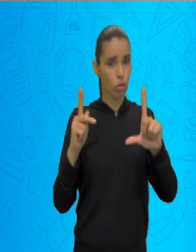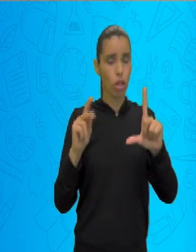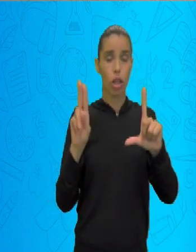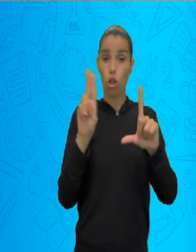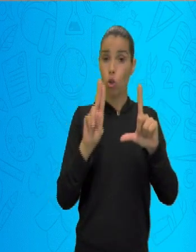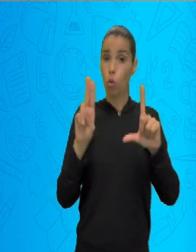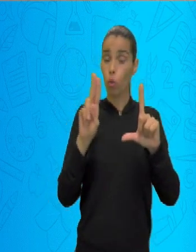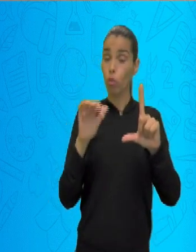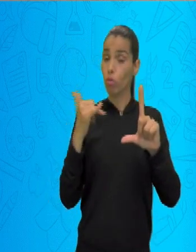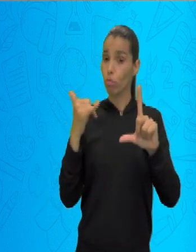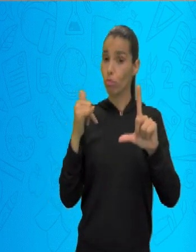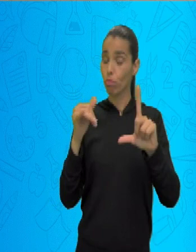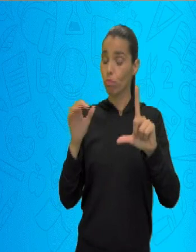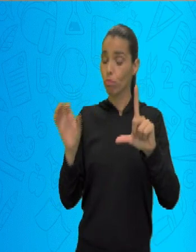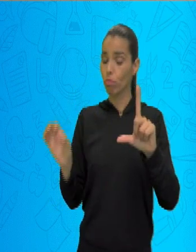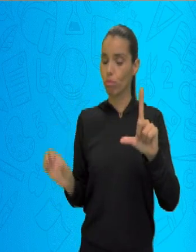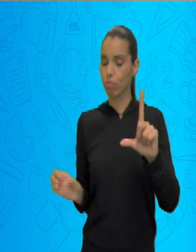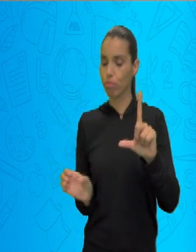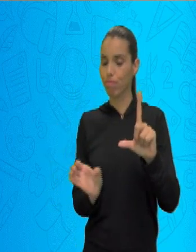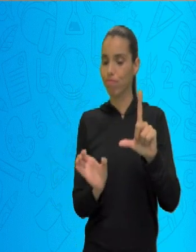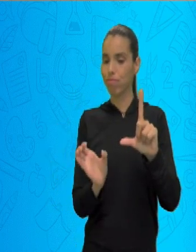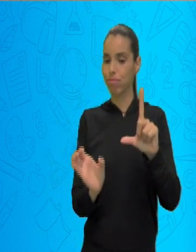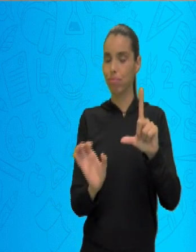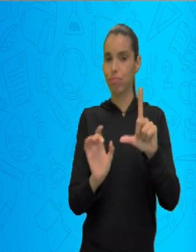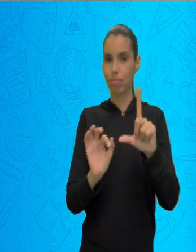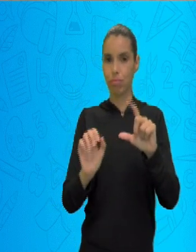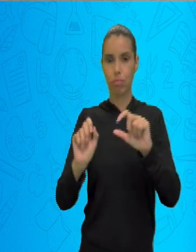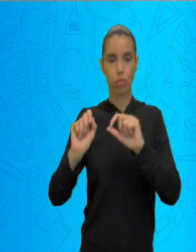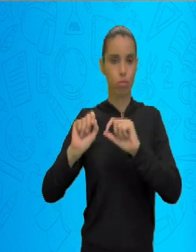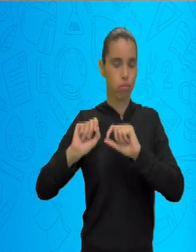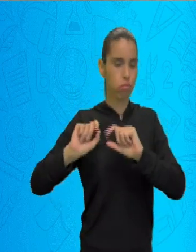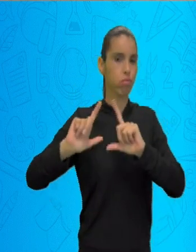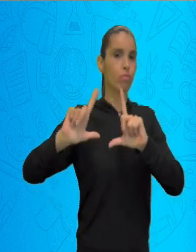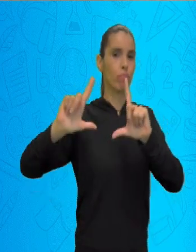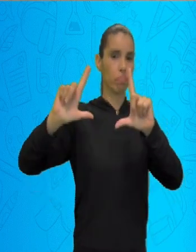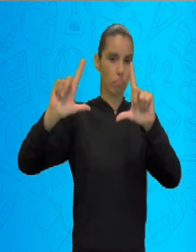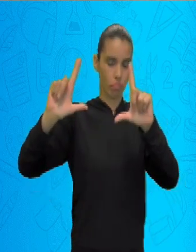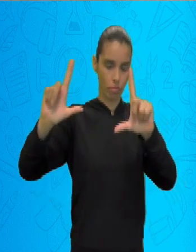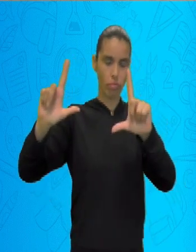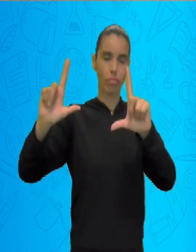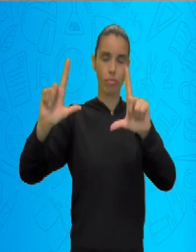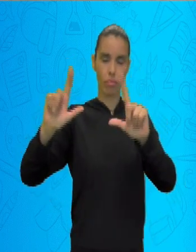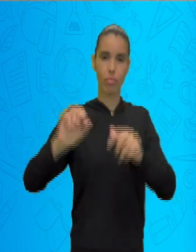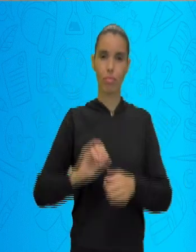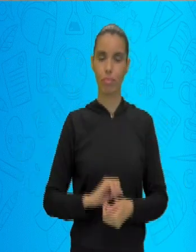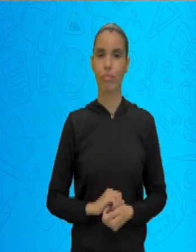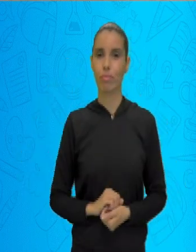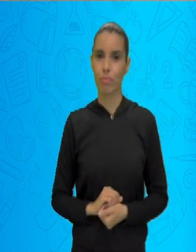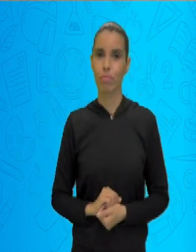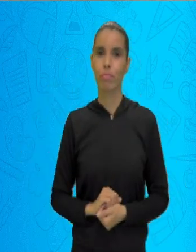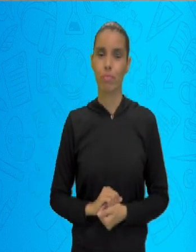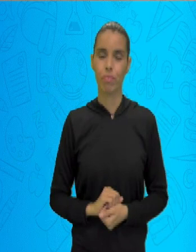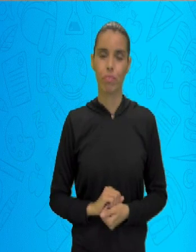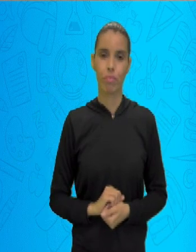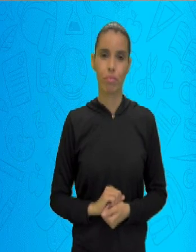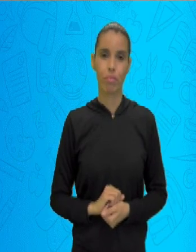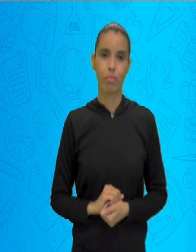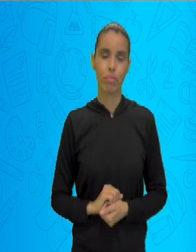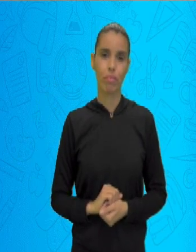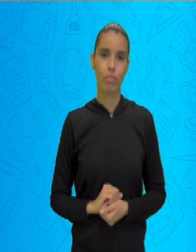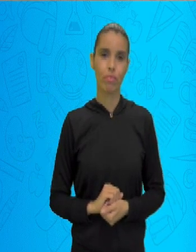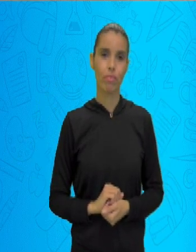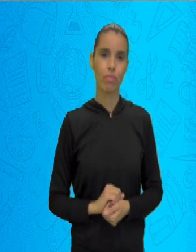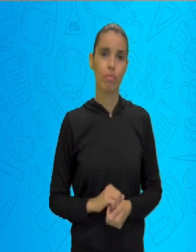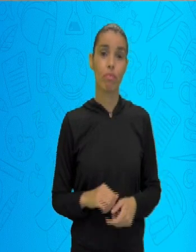isso, basta você apontar a câmera do seu celular para a imagem que aparece no canto da